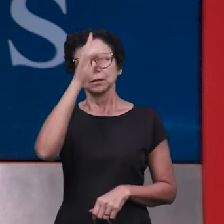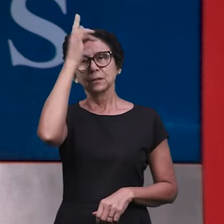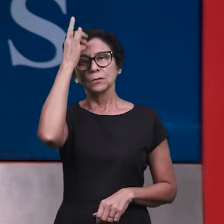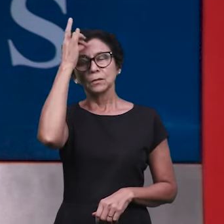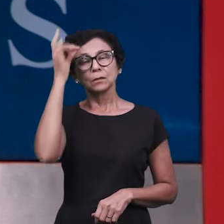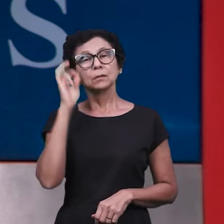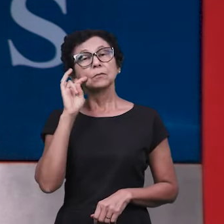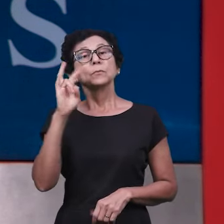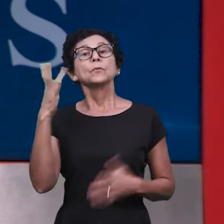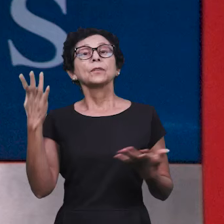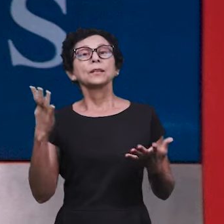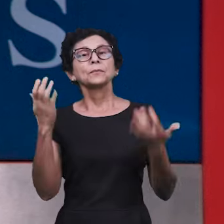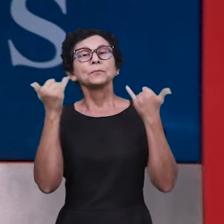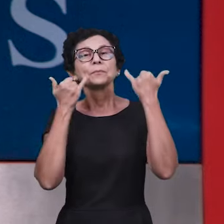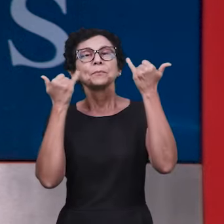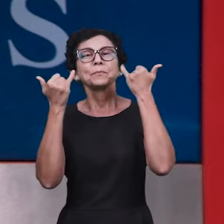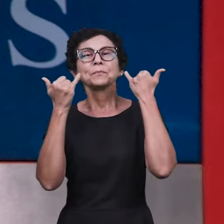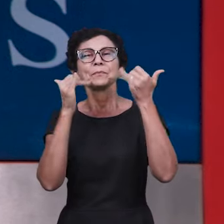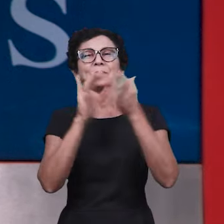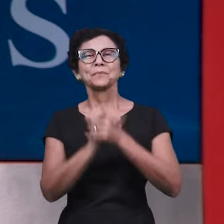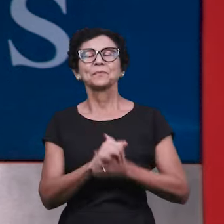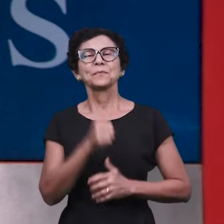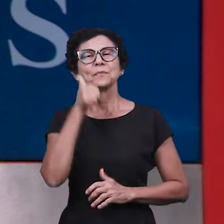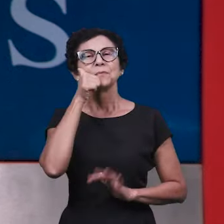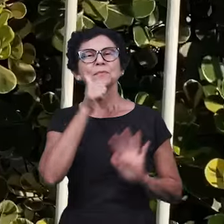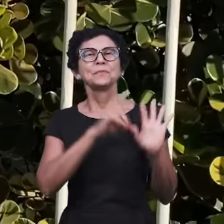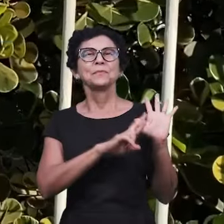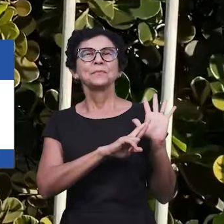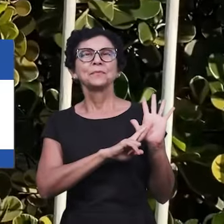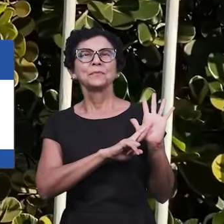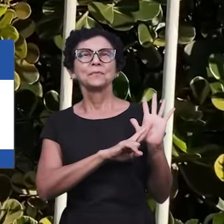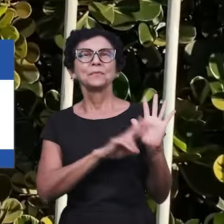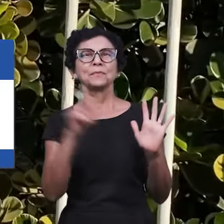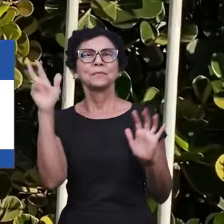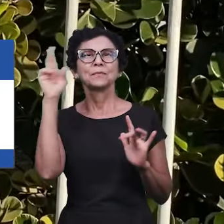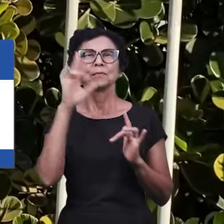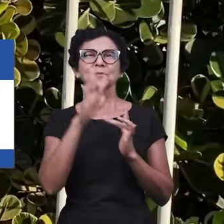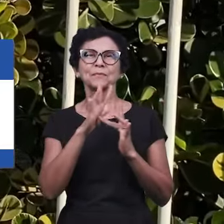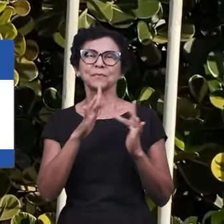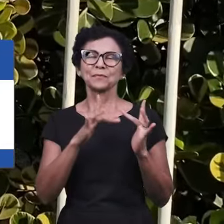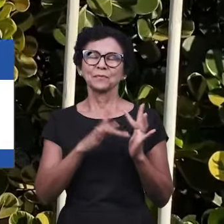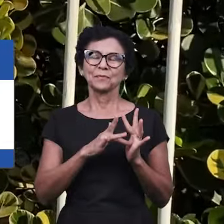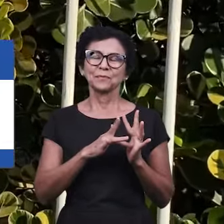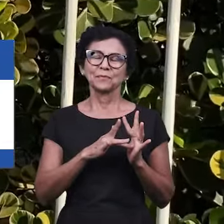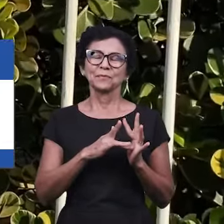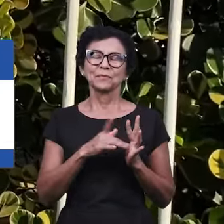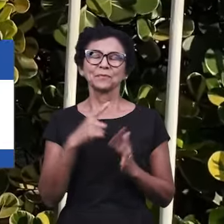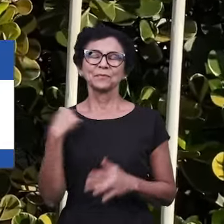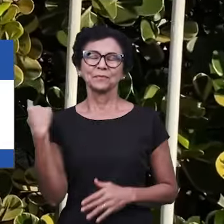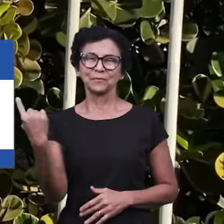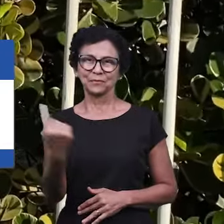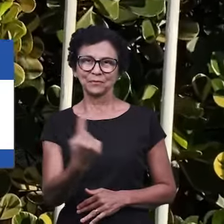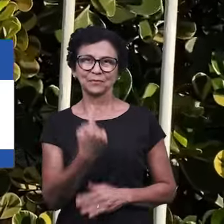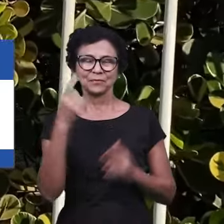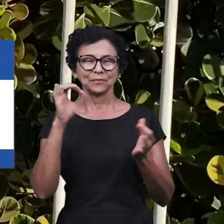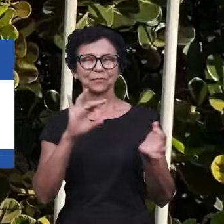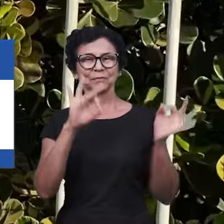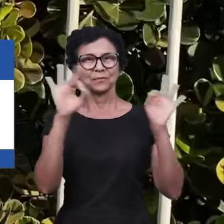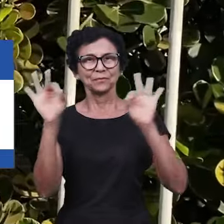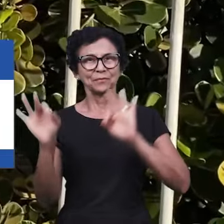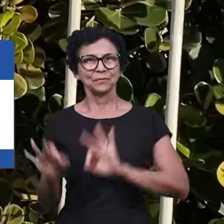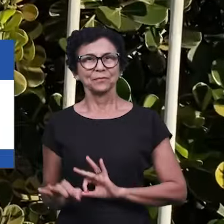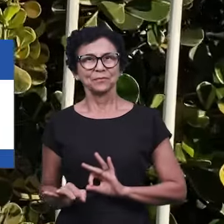notícias e informações é a nossa irmã, Esther Freitas. Esther! Paz do Senhor Jesus, irmão! Paz do Senhor Jesus a todos que estão nos assistindo!